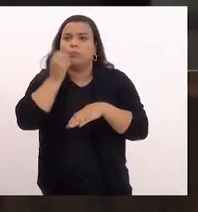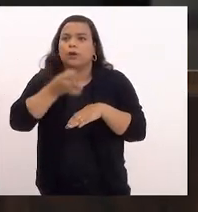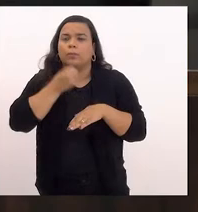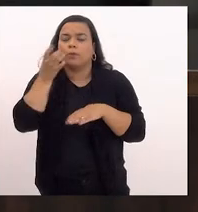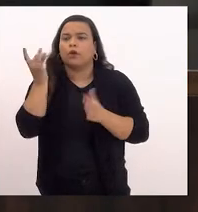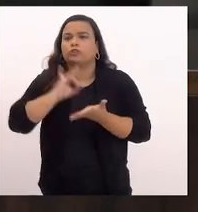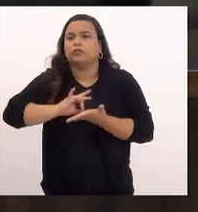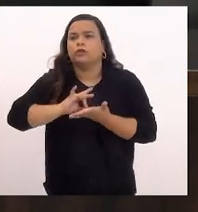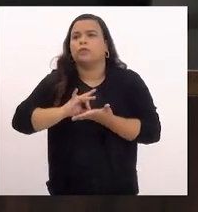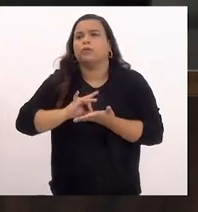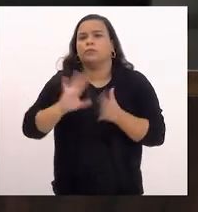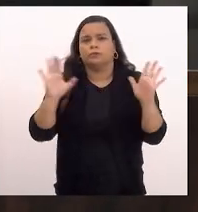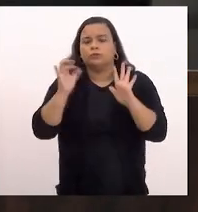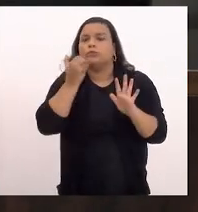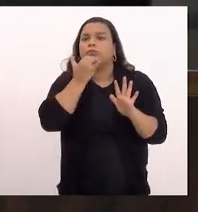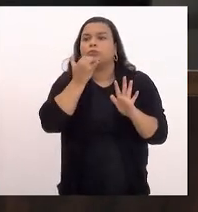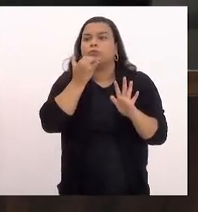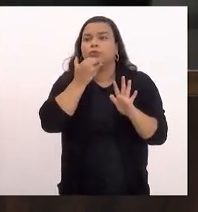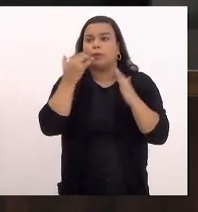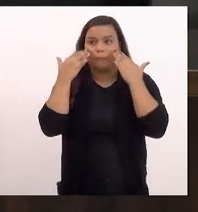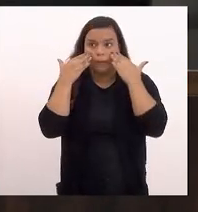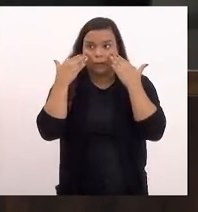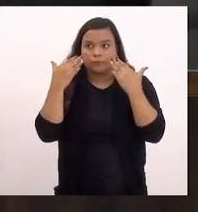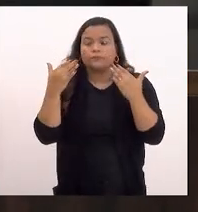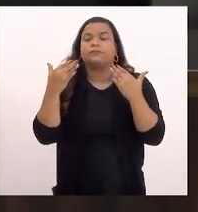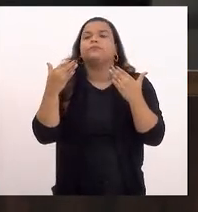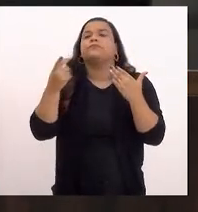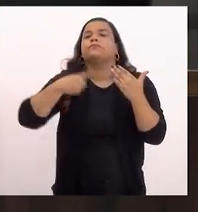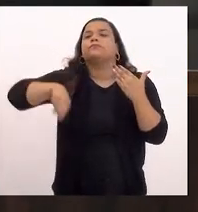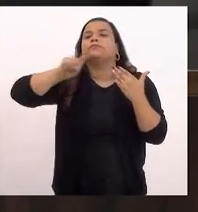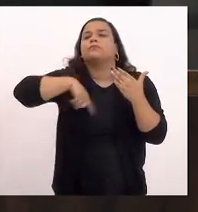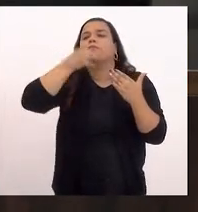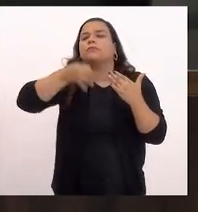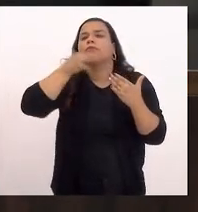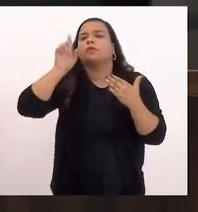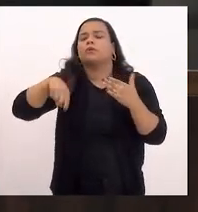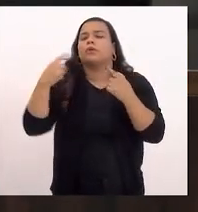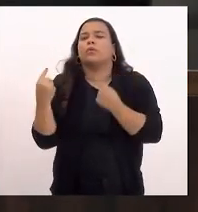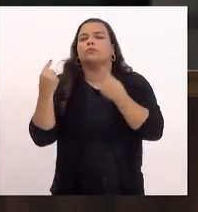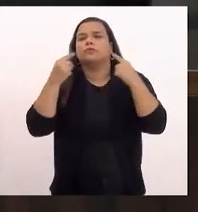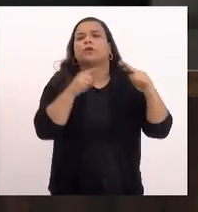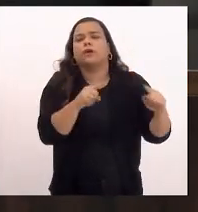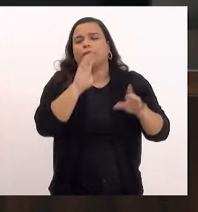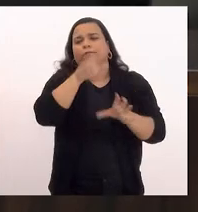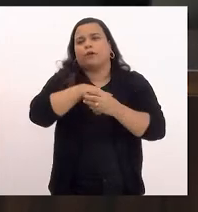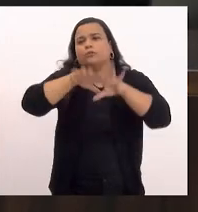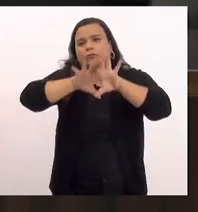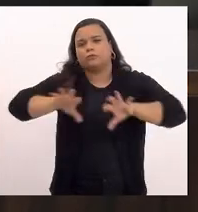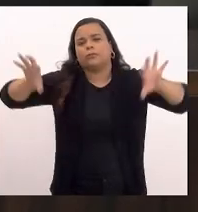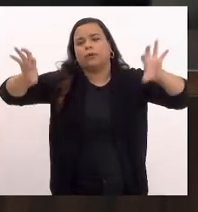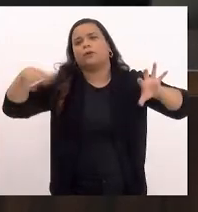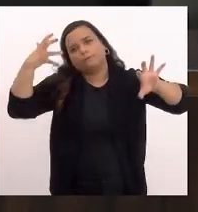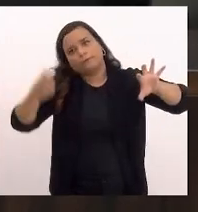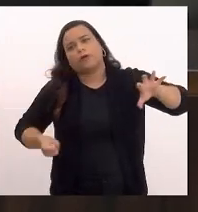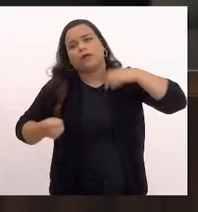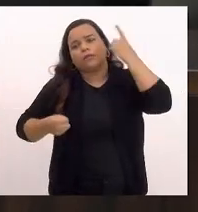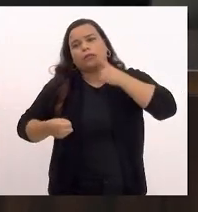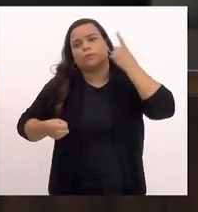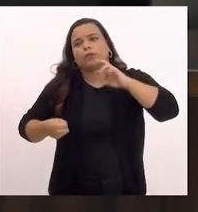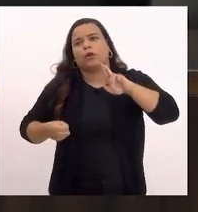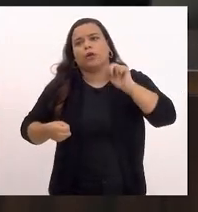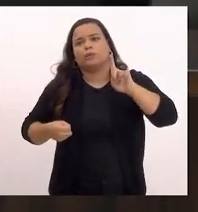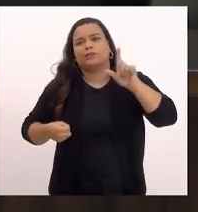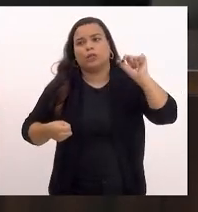Perdão. Pareceres as emendas de plenário da Comissão de Constituição e Justiça, contrário, com voto em separado, favorável, do deputado Rodrigo Bacelá,